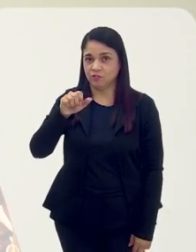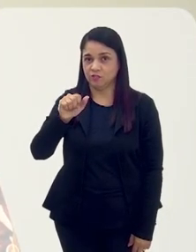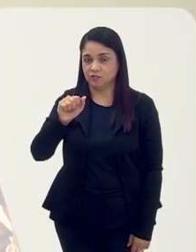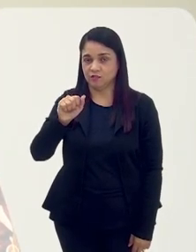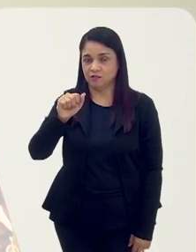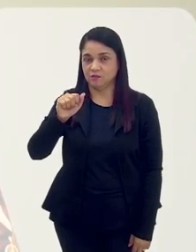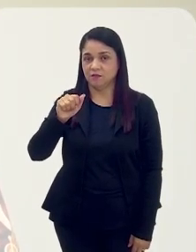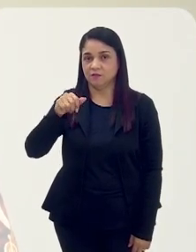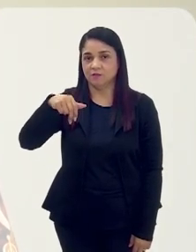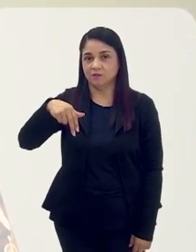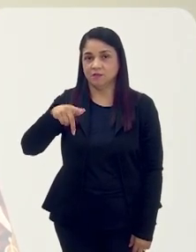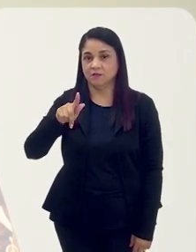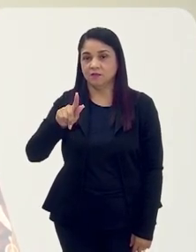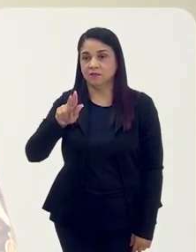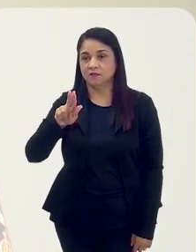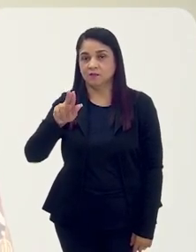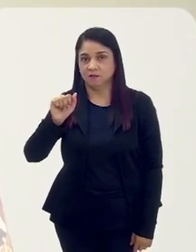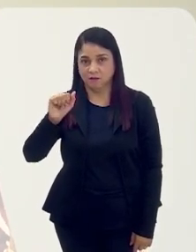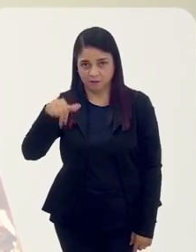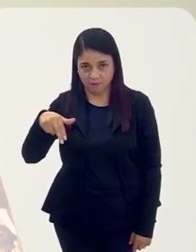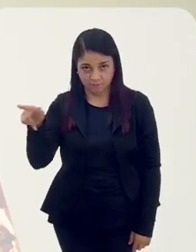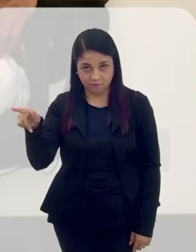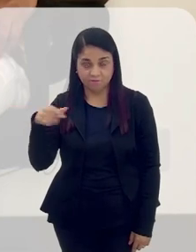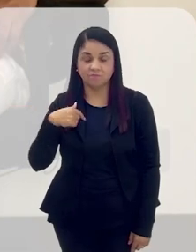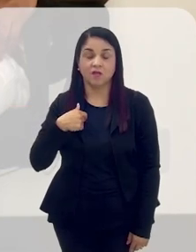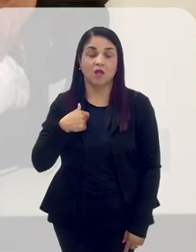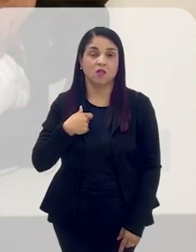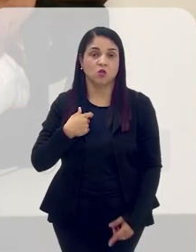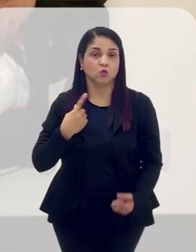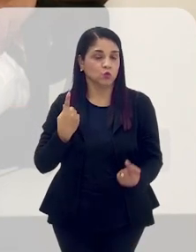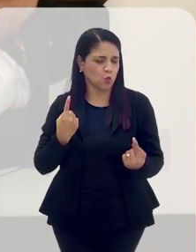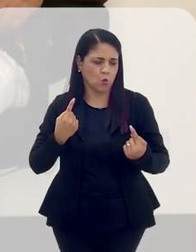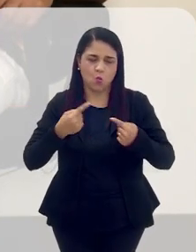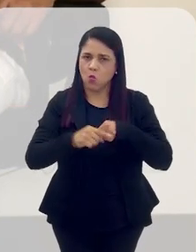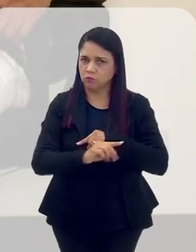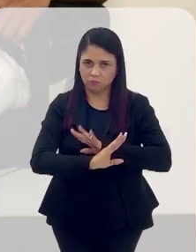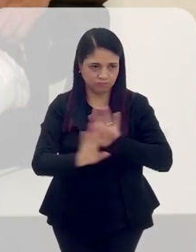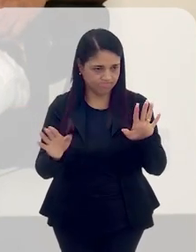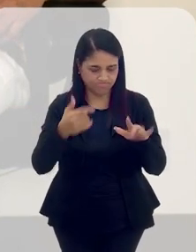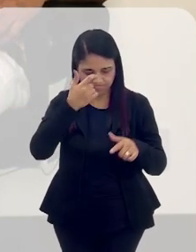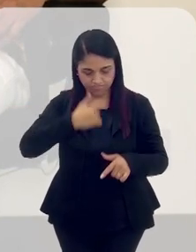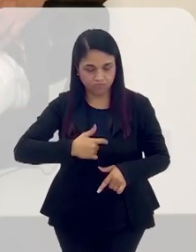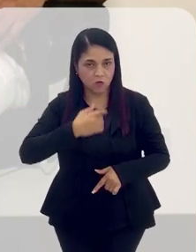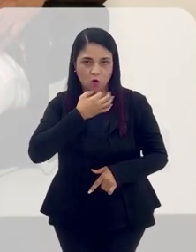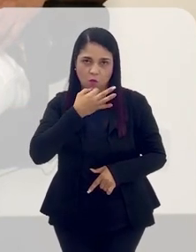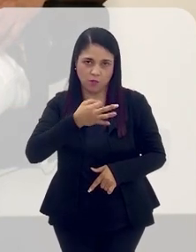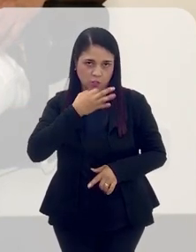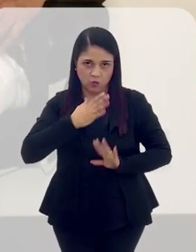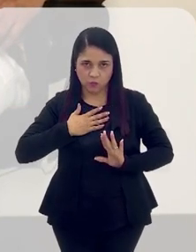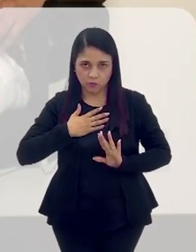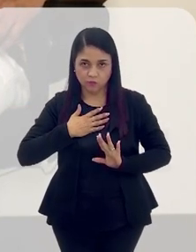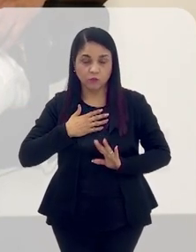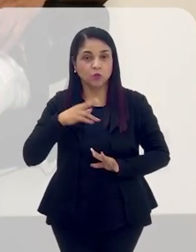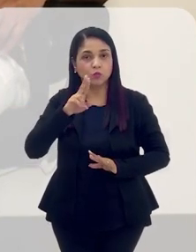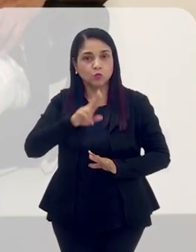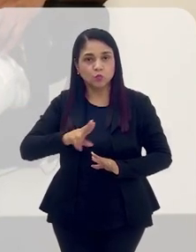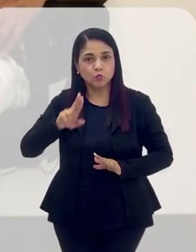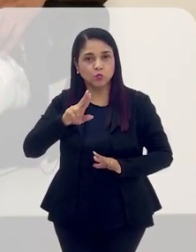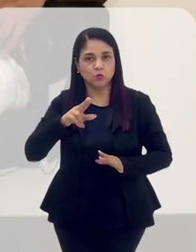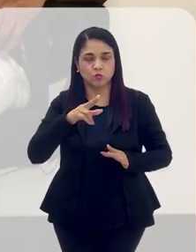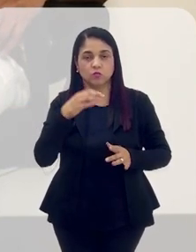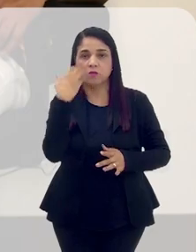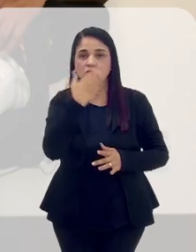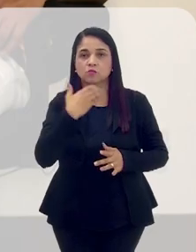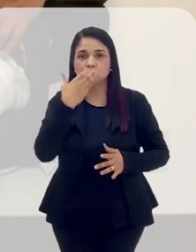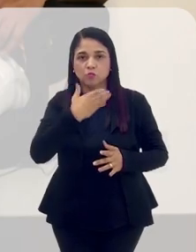identidade do que pela ausência dela. Eu sou terminantemente contra os usos dos